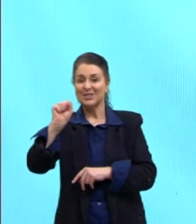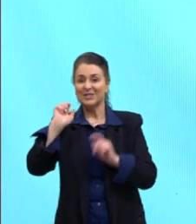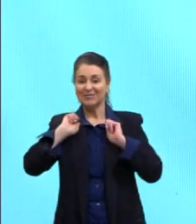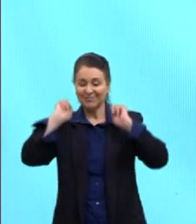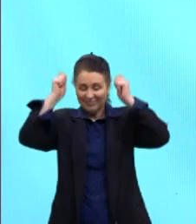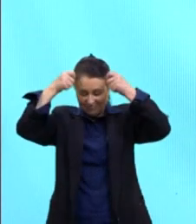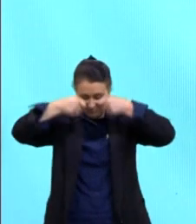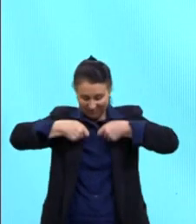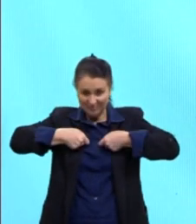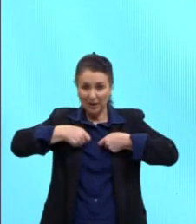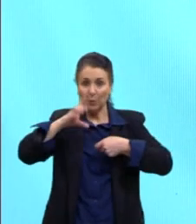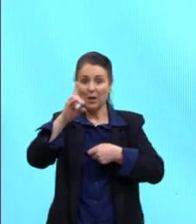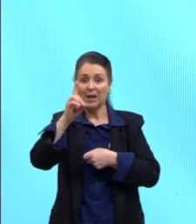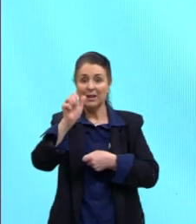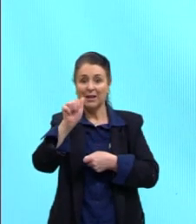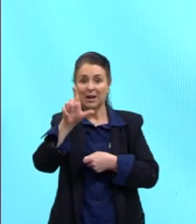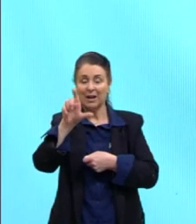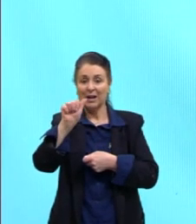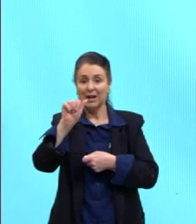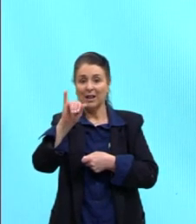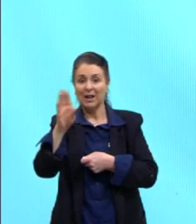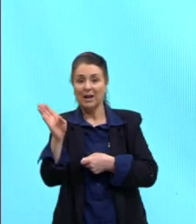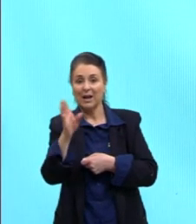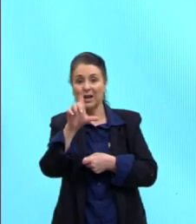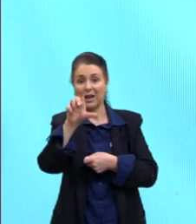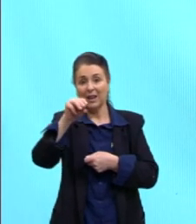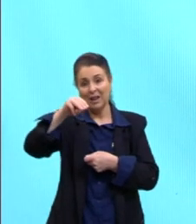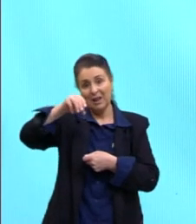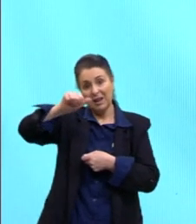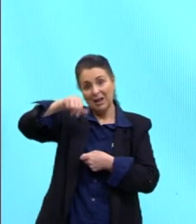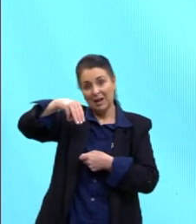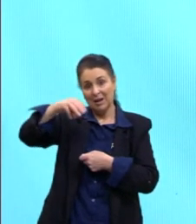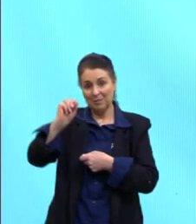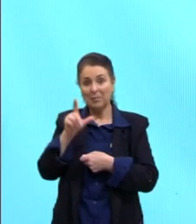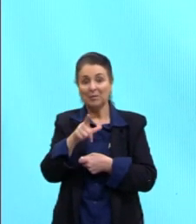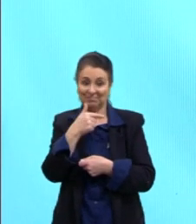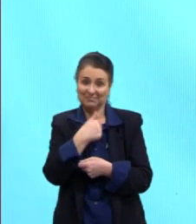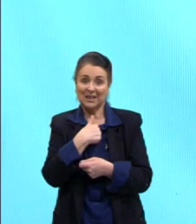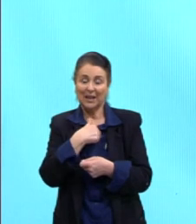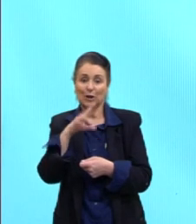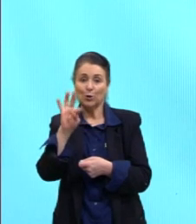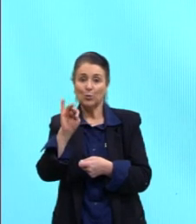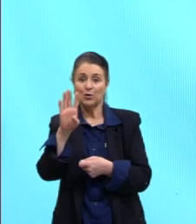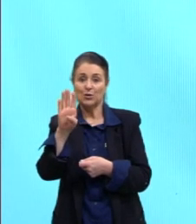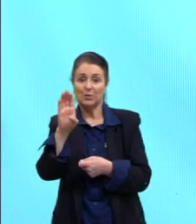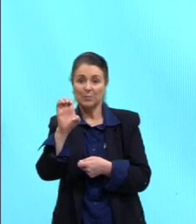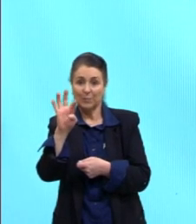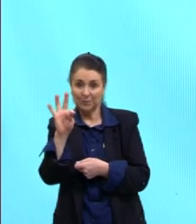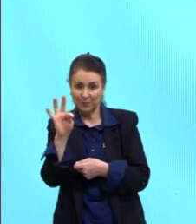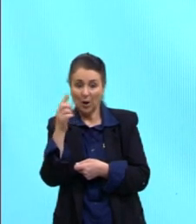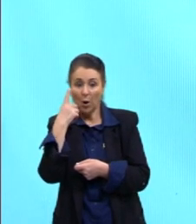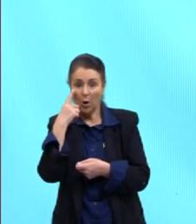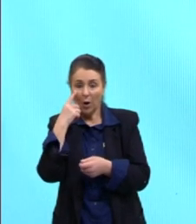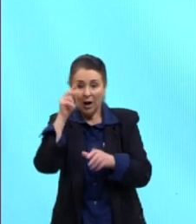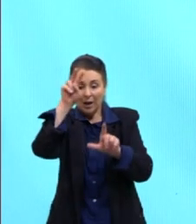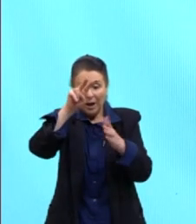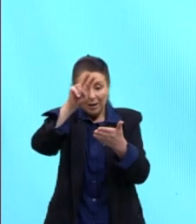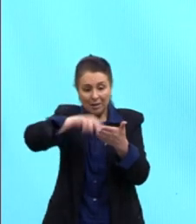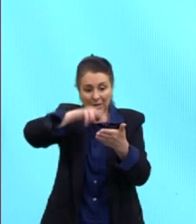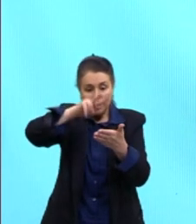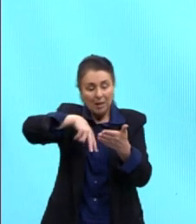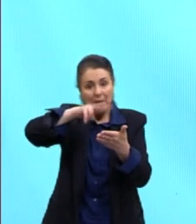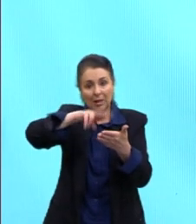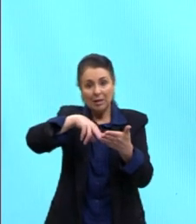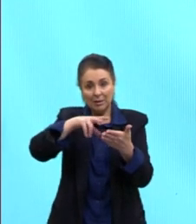Dalai Lama, O principal porta-voz, relacionando isso aí, certo? Vai lá, dá uma lidinha, né? Não é